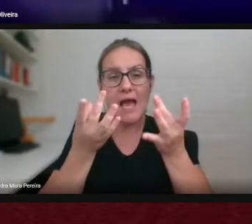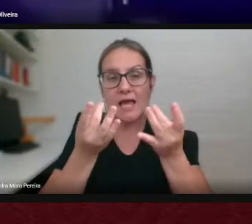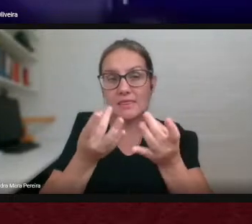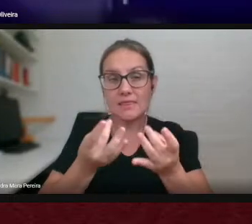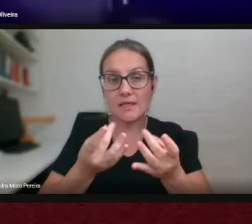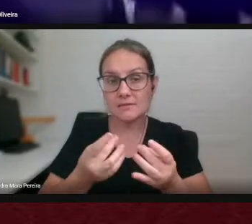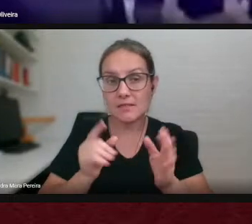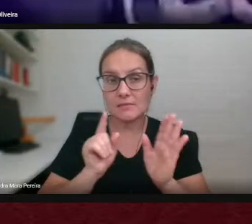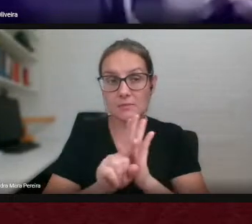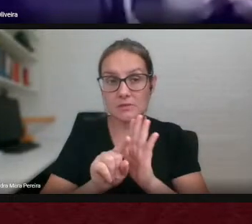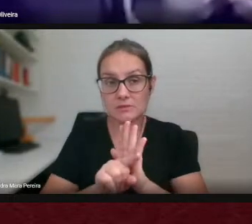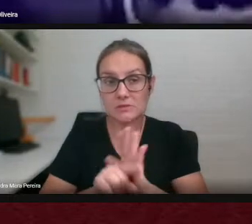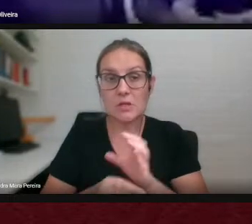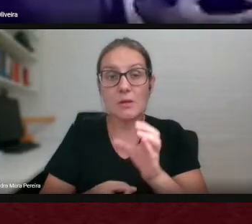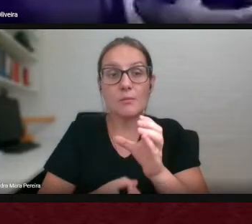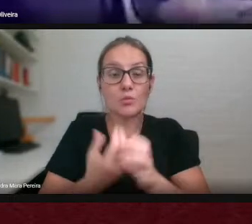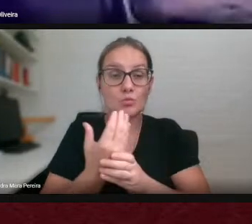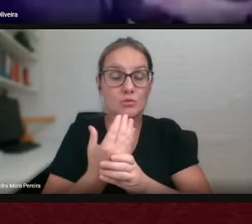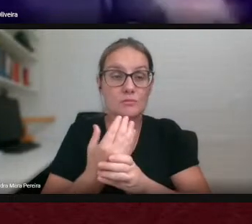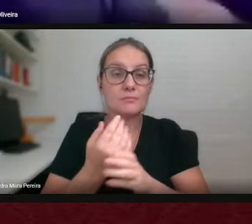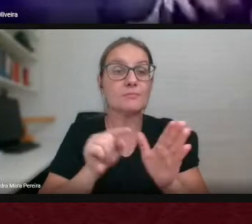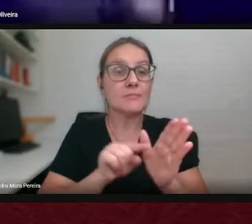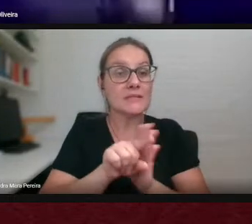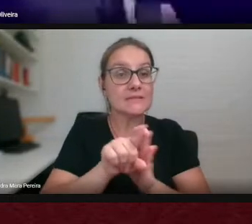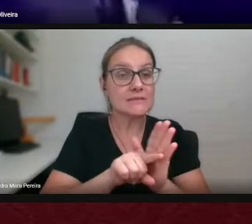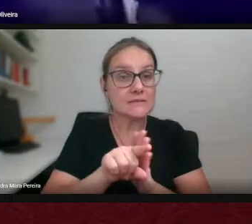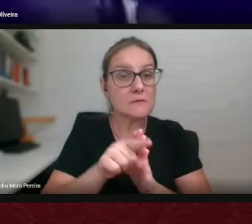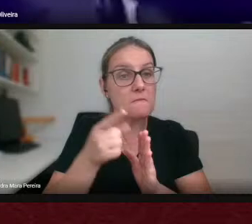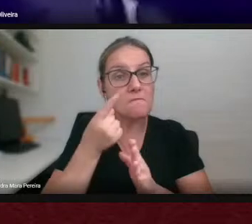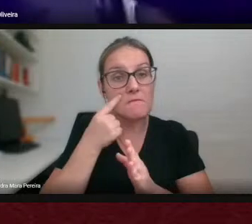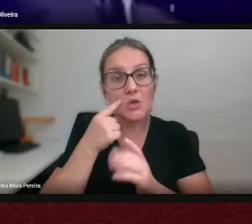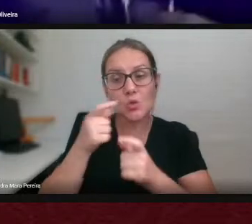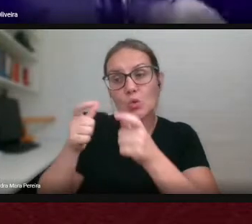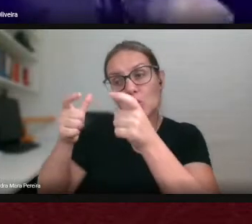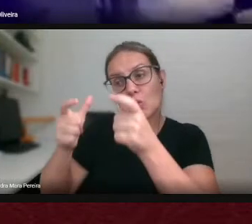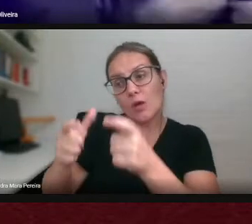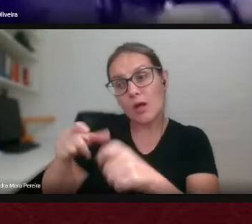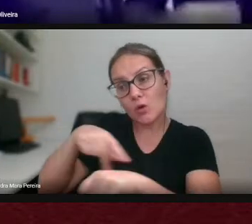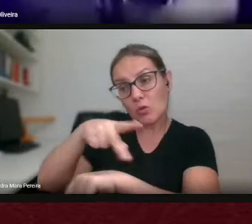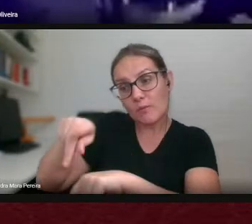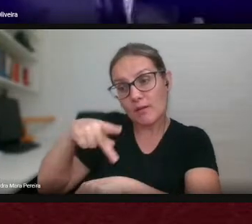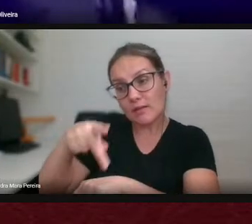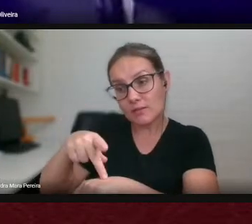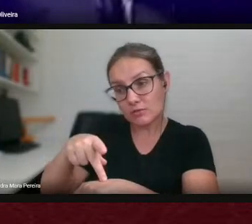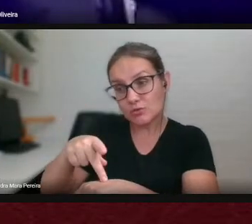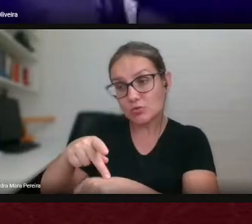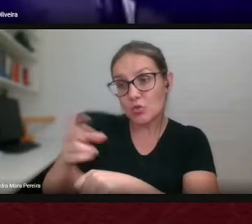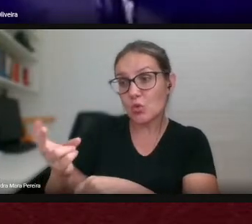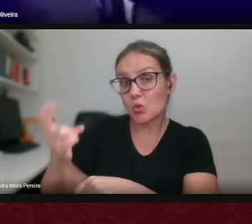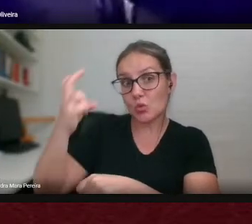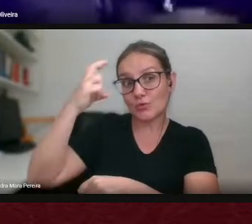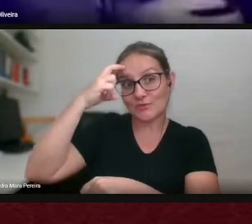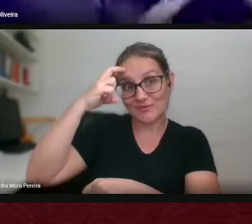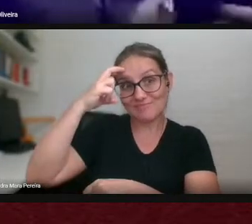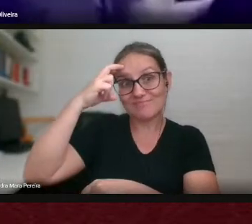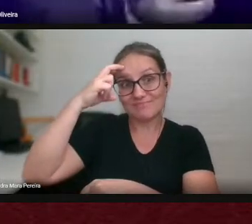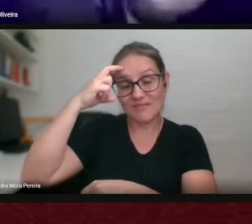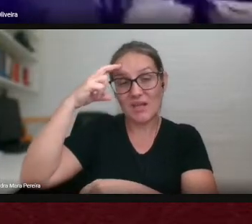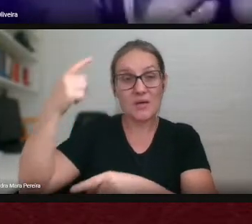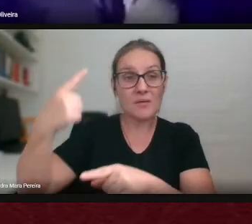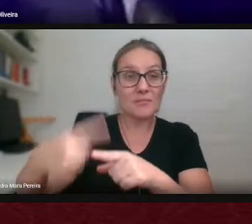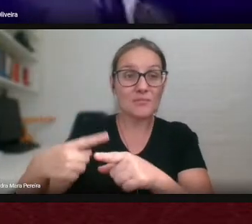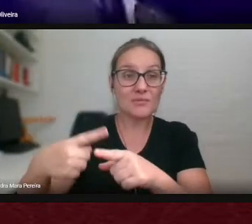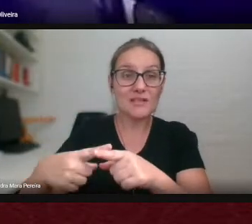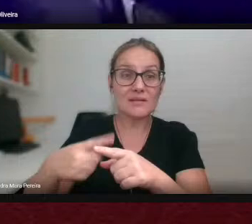produzir pesquisas acerca do cenário cultural tornado cada vez mais complexo pelo convívio da literatura com outras